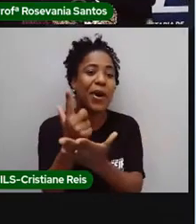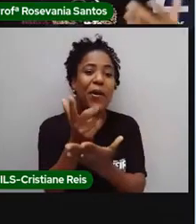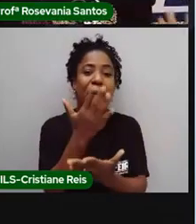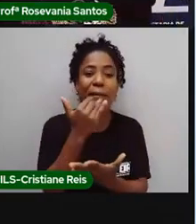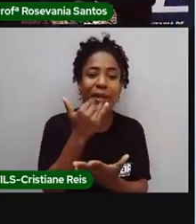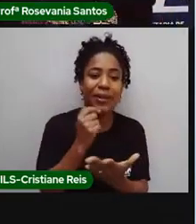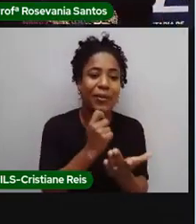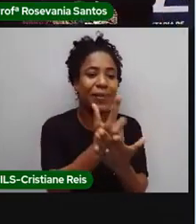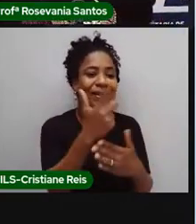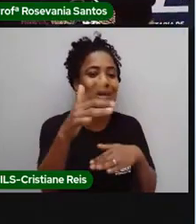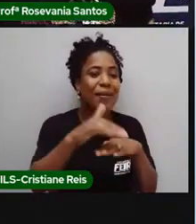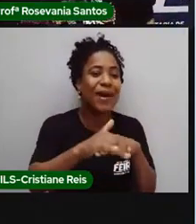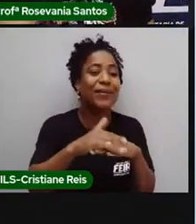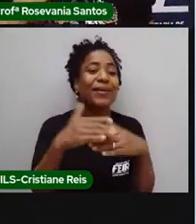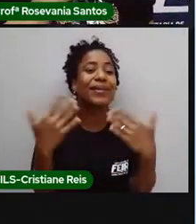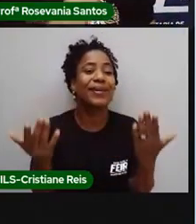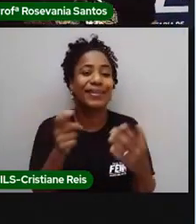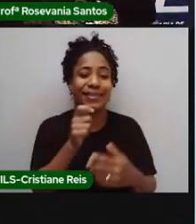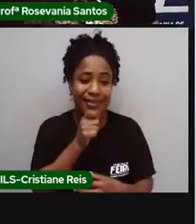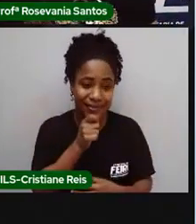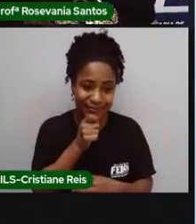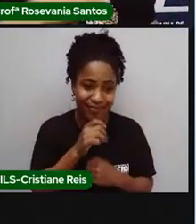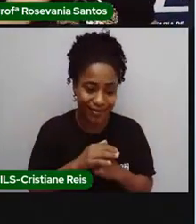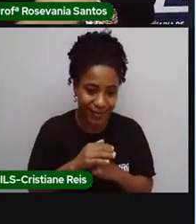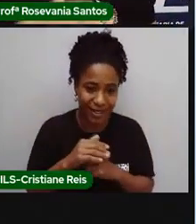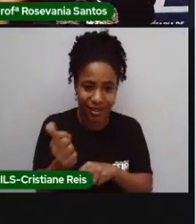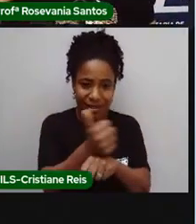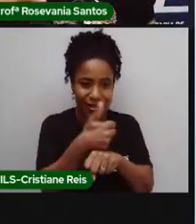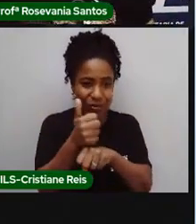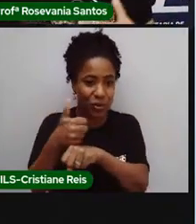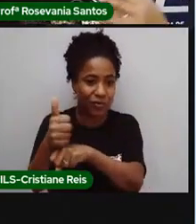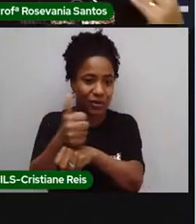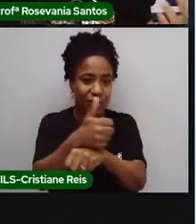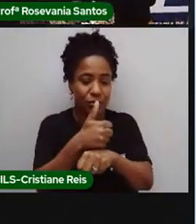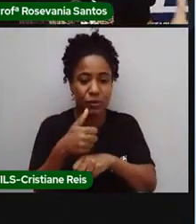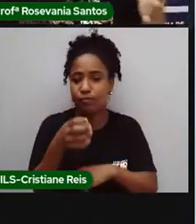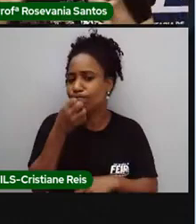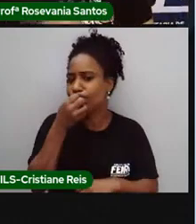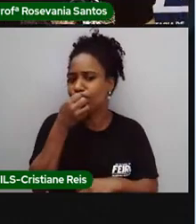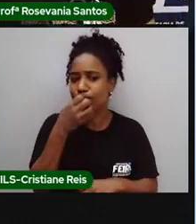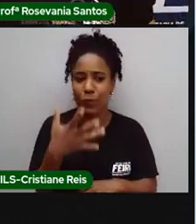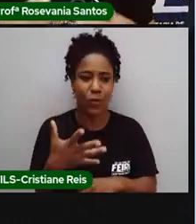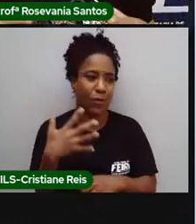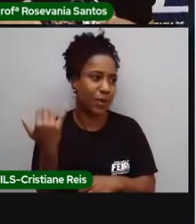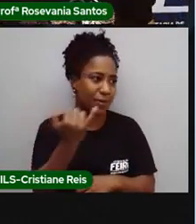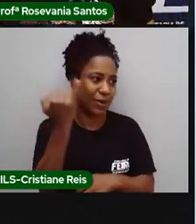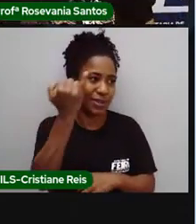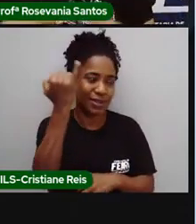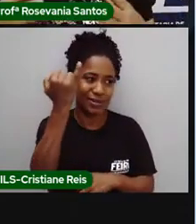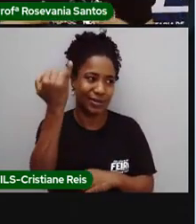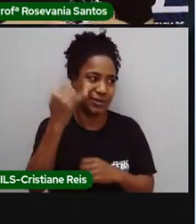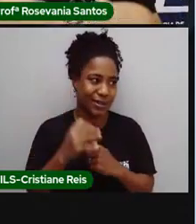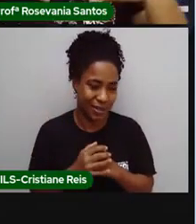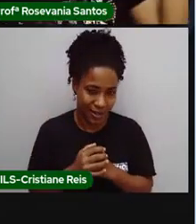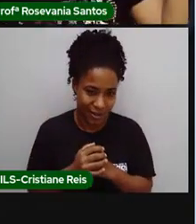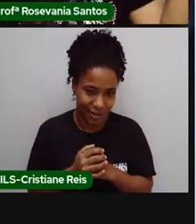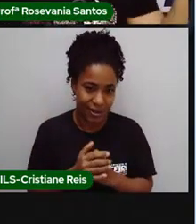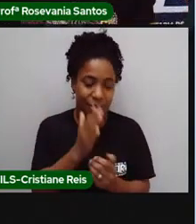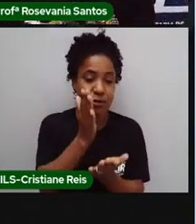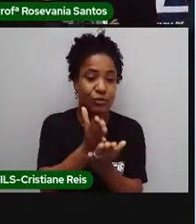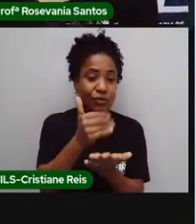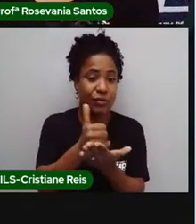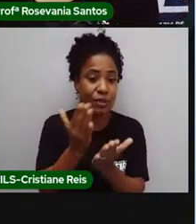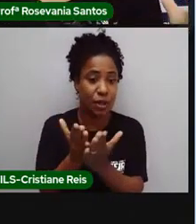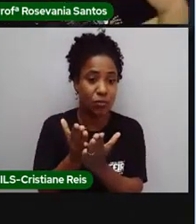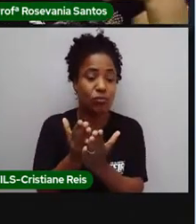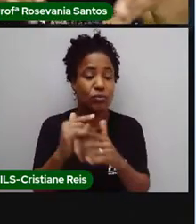sapatos, roupas? Então, as profissões, elas vão se completando e essa divisão, ela é saudável para que